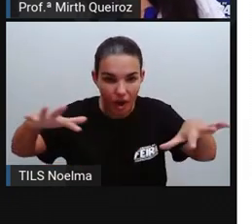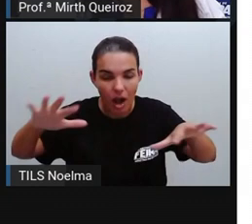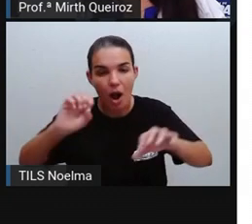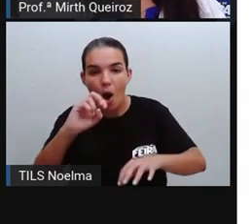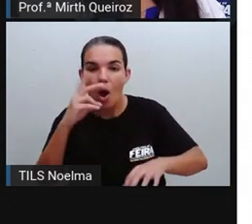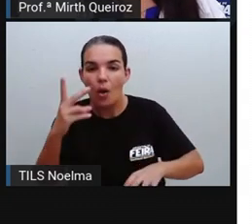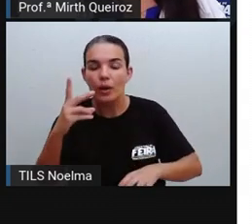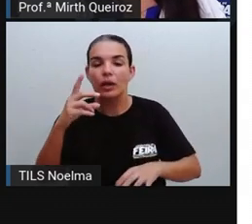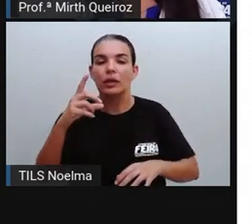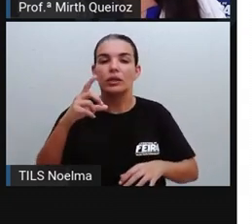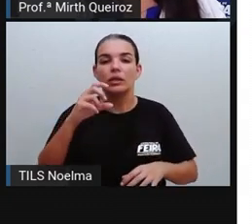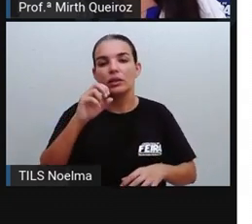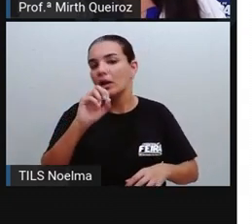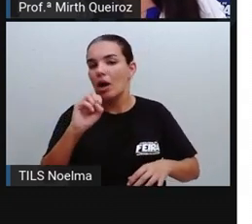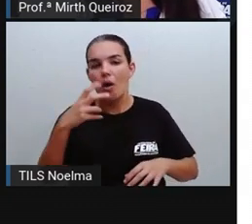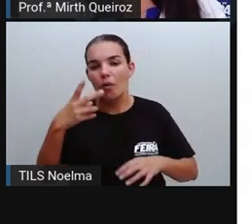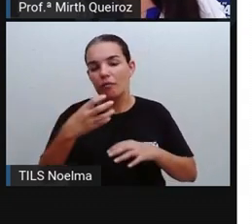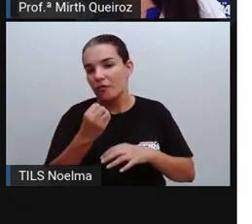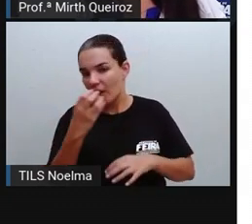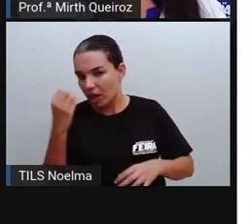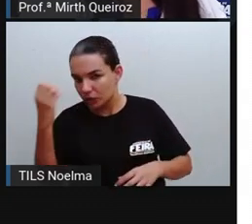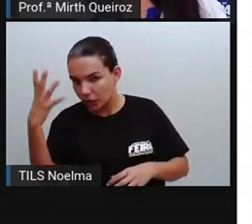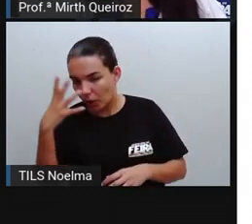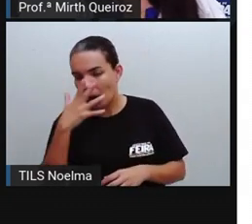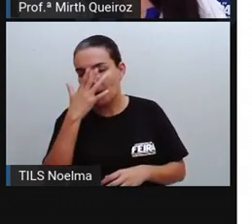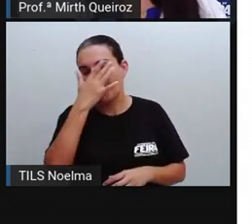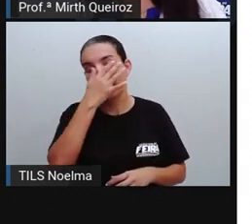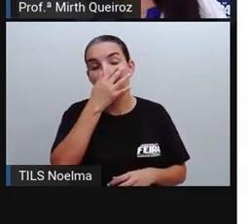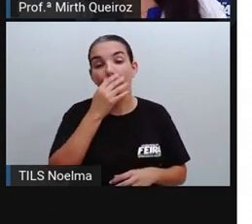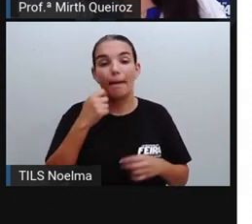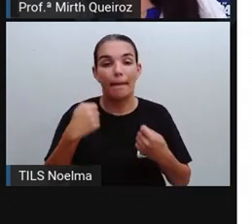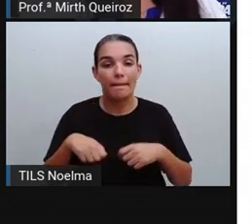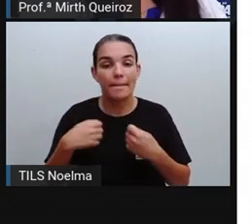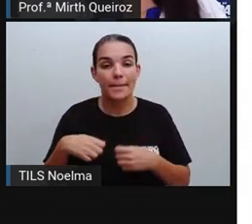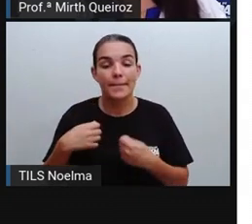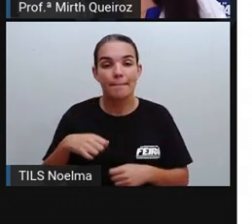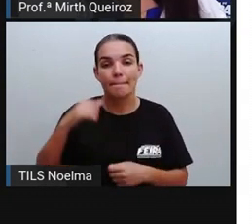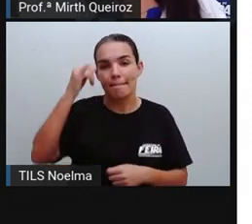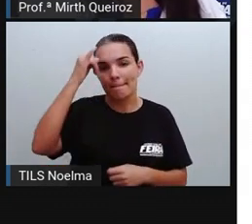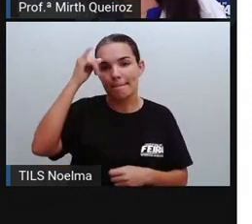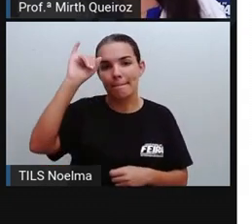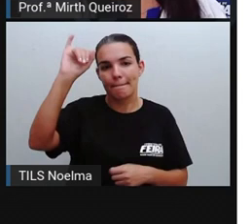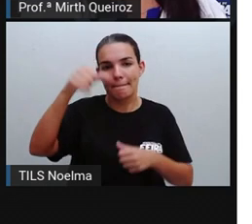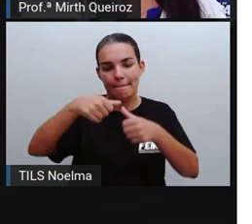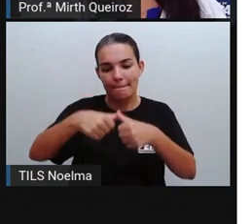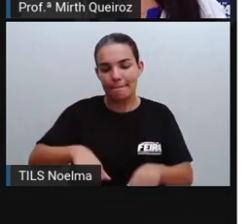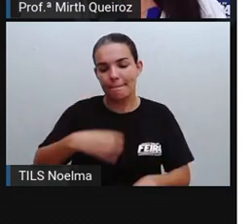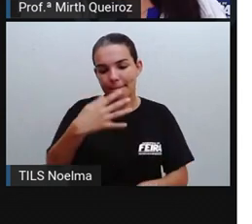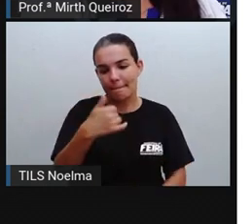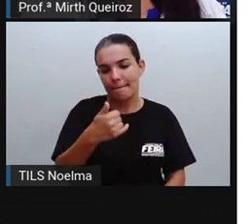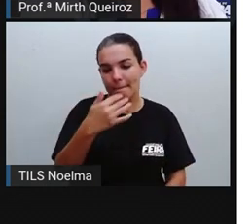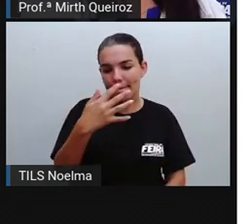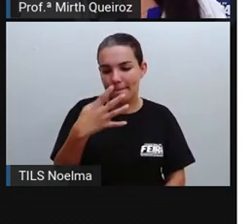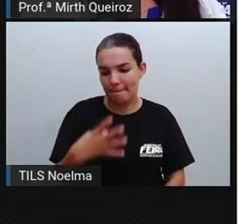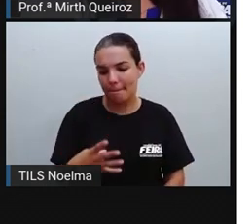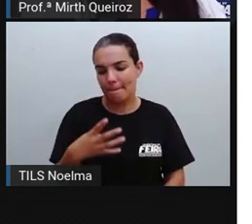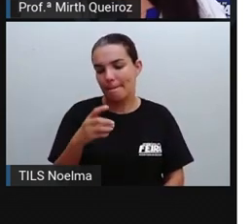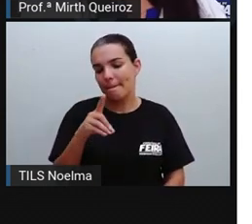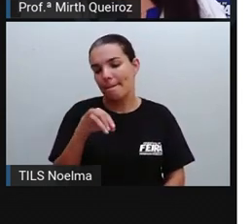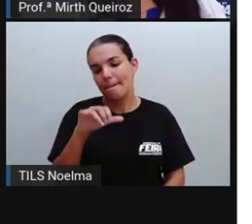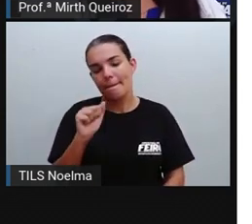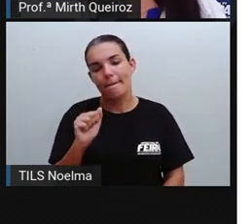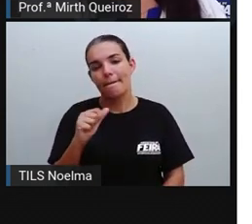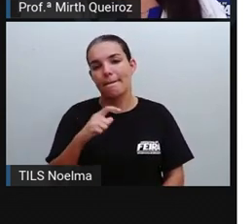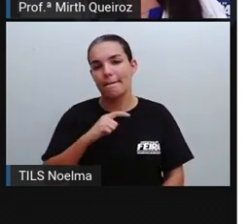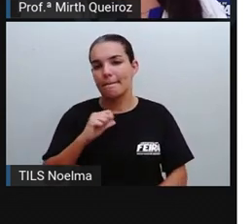bem constante a contaminação, até 14 dias antes do início dos sintomas, pode gerar, se